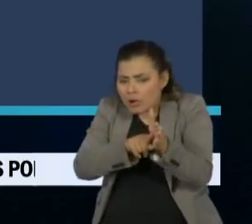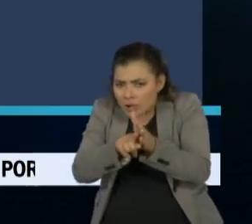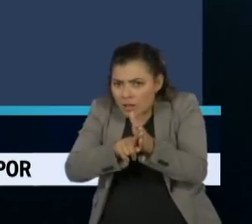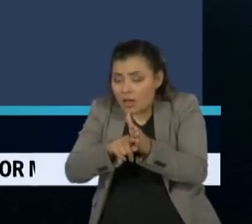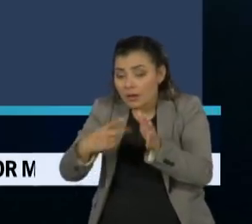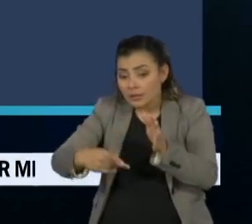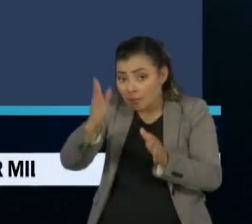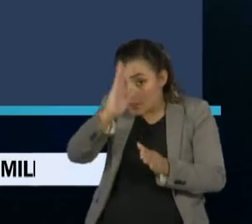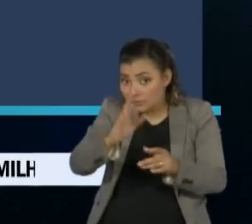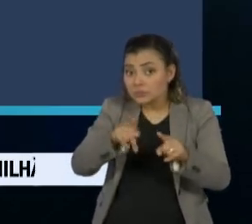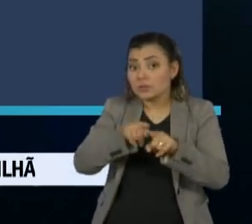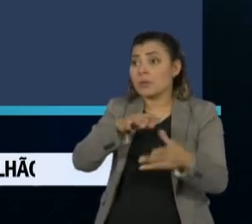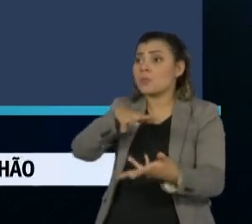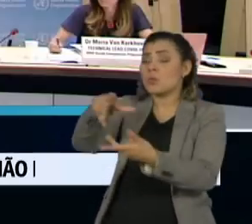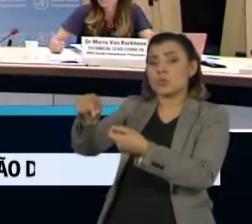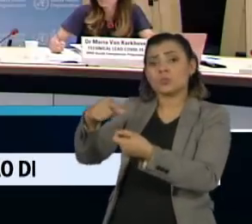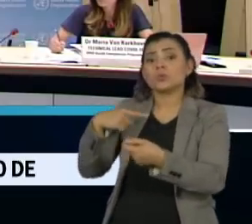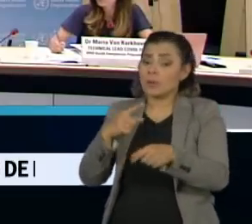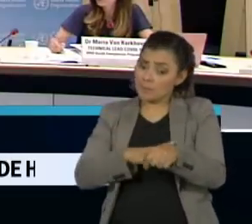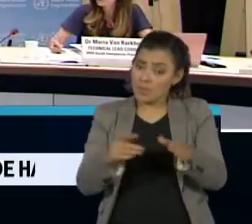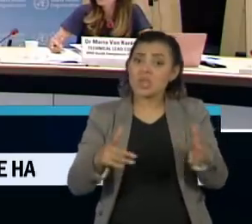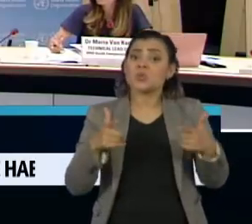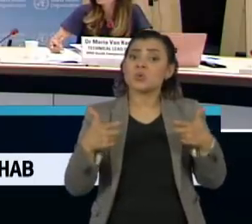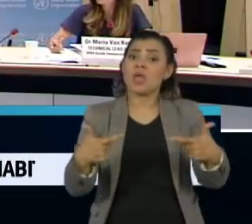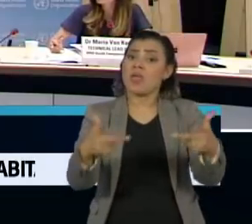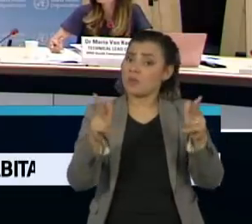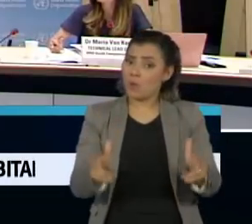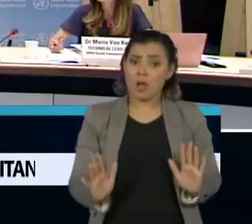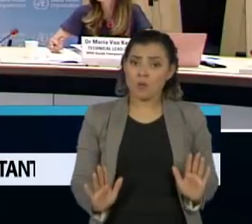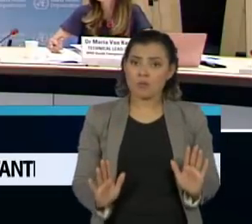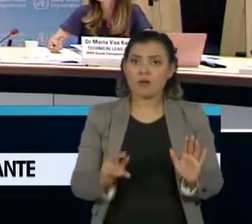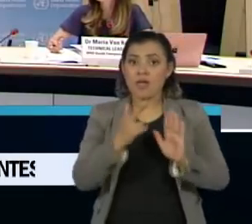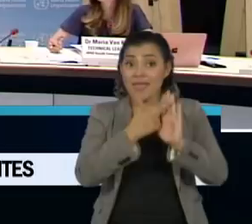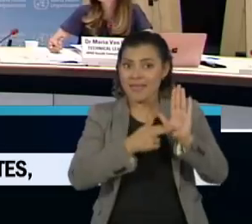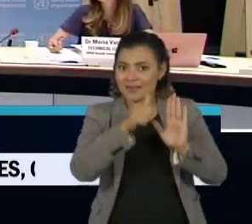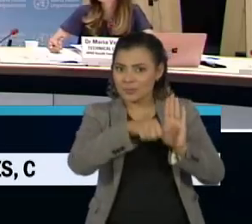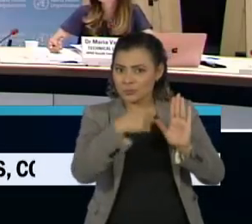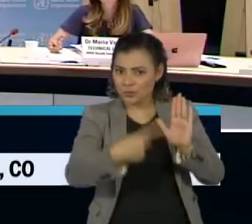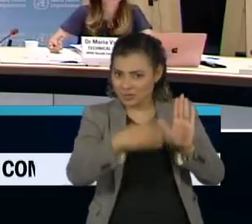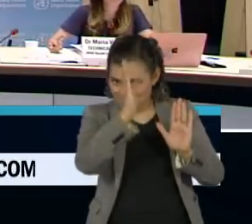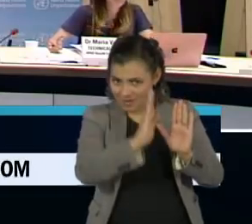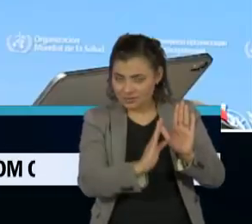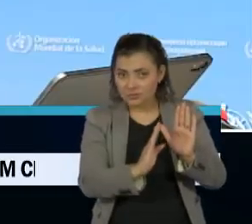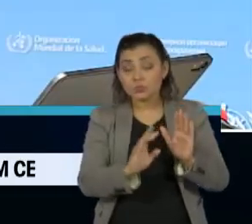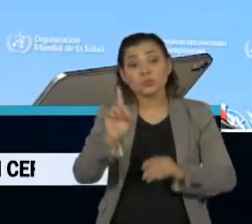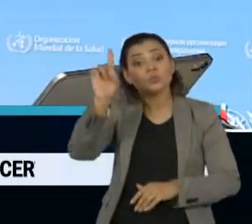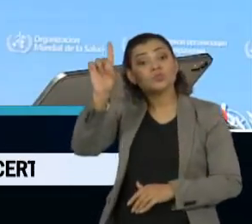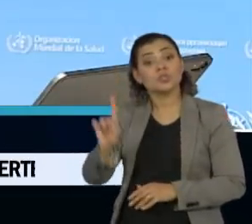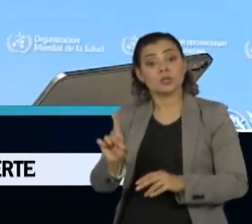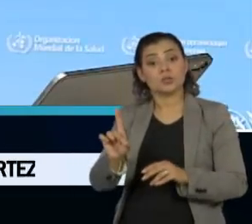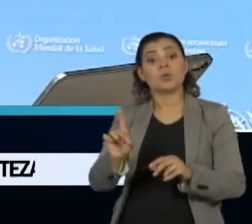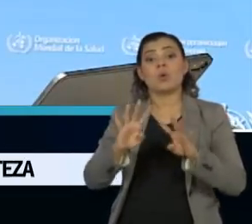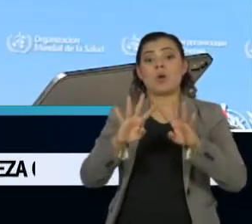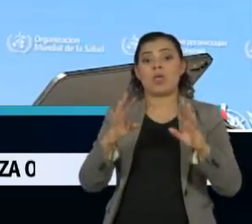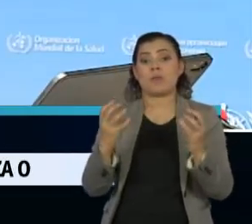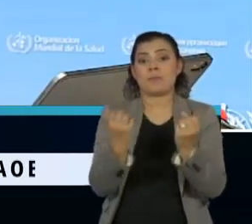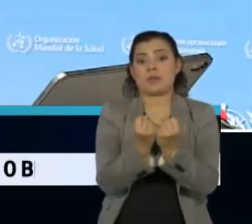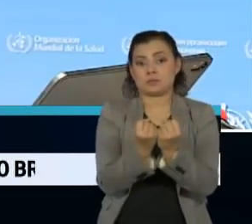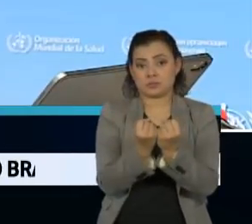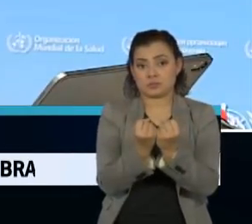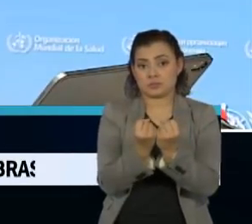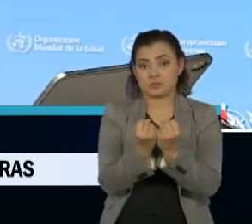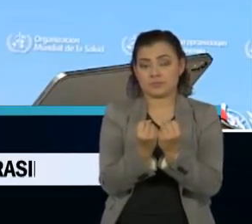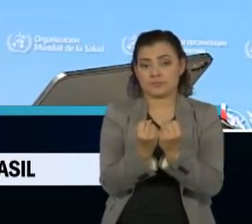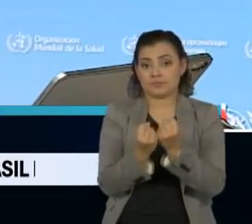e no mundo e que estamos em guerra. Ao comentar a mudança de protocolo no Brasil, o diretor de emergências da Organização Mundial da Saúde,